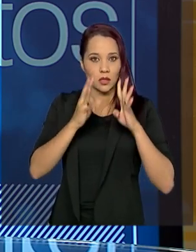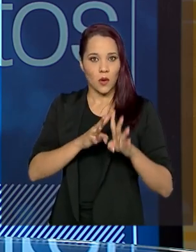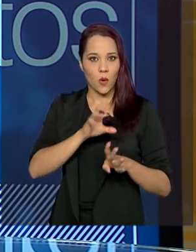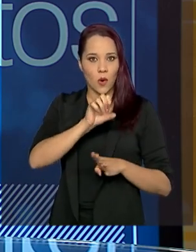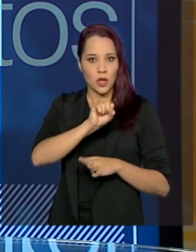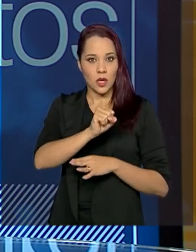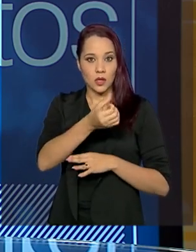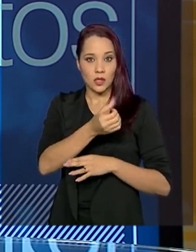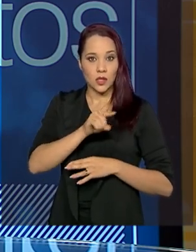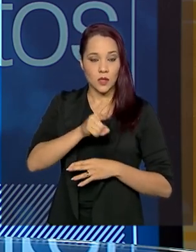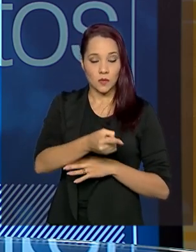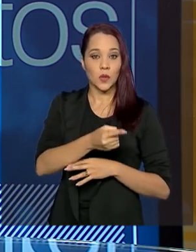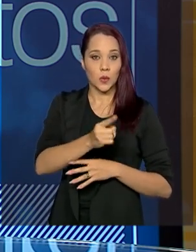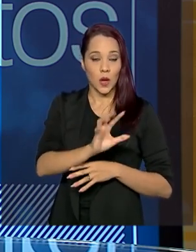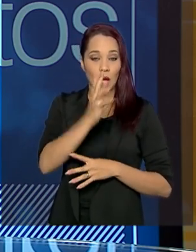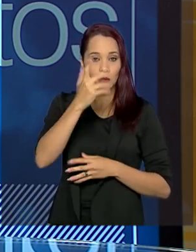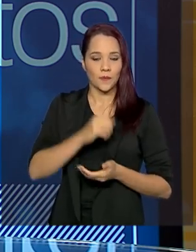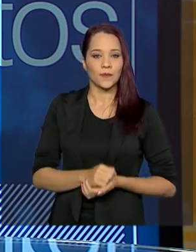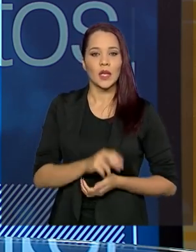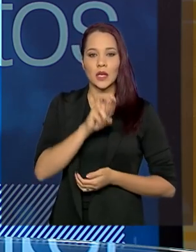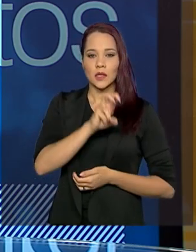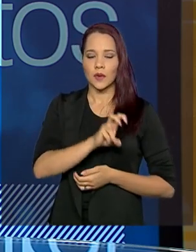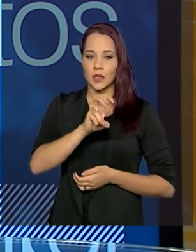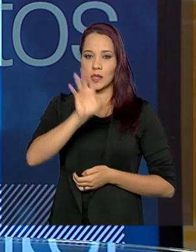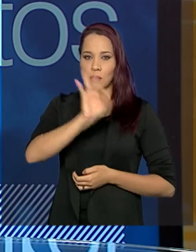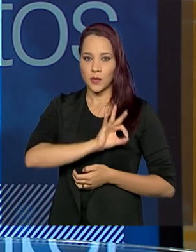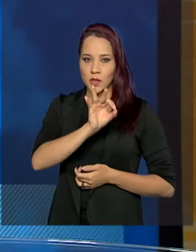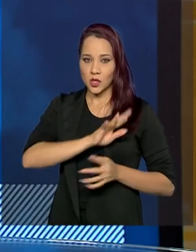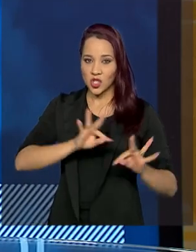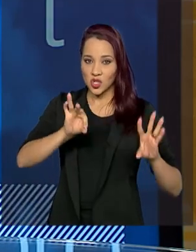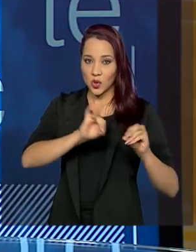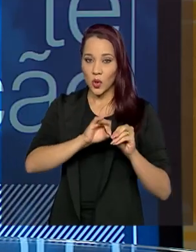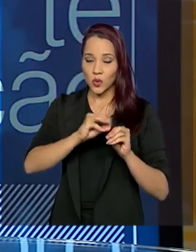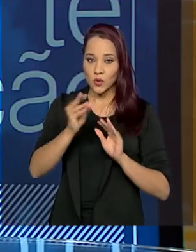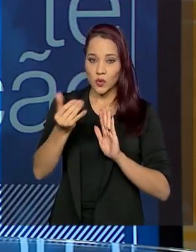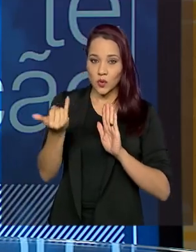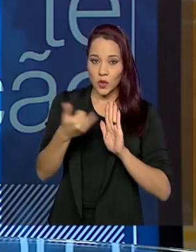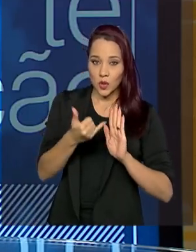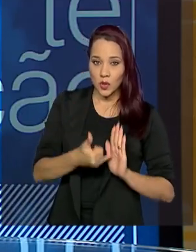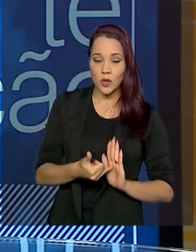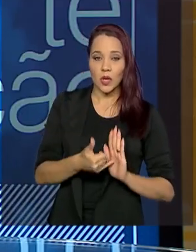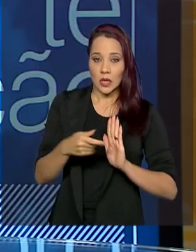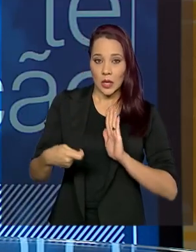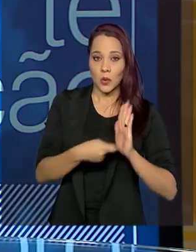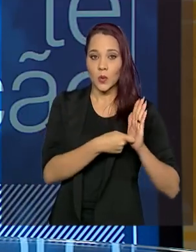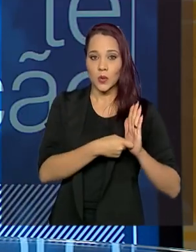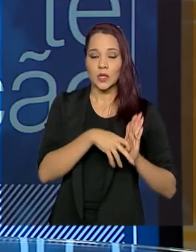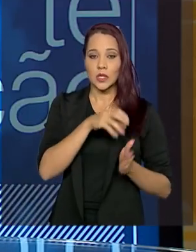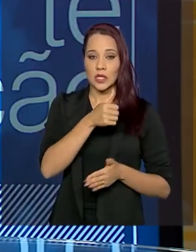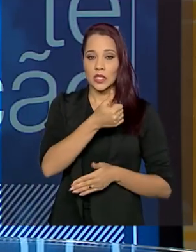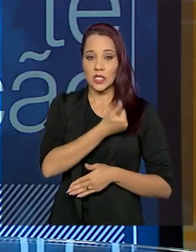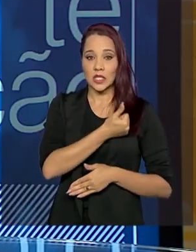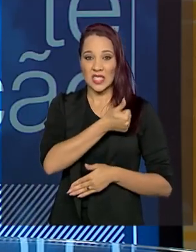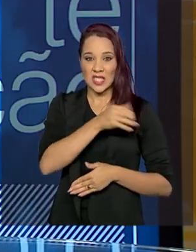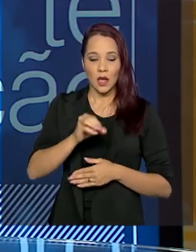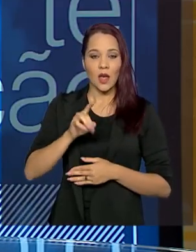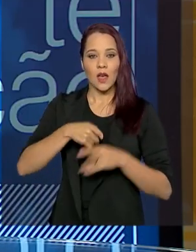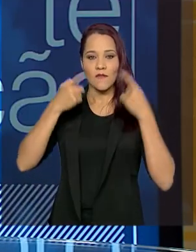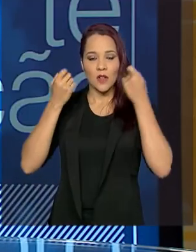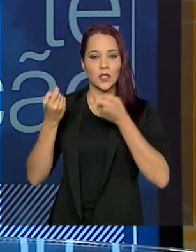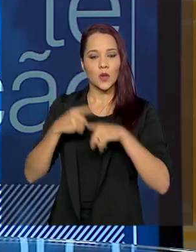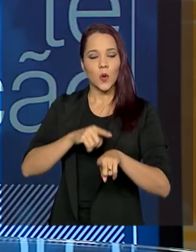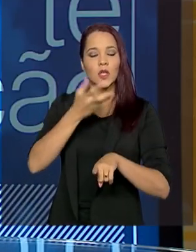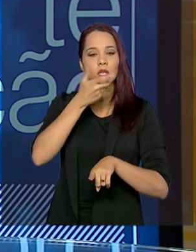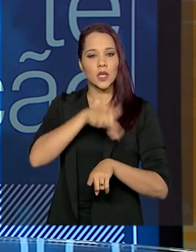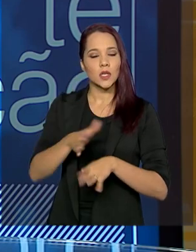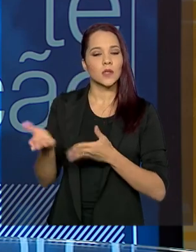mil casos, 55% de todos os registros do DISC-100 são de violências contra a criança